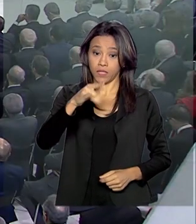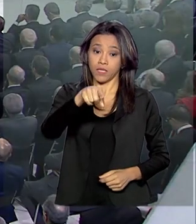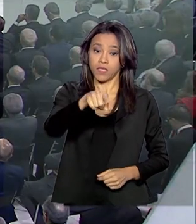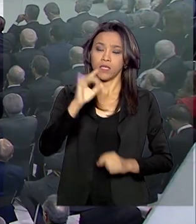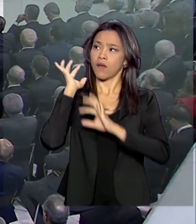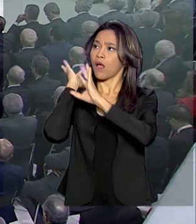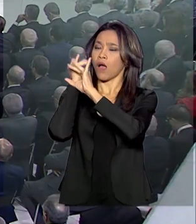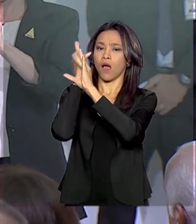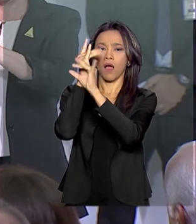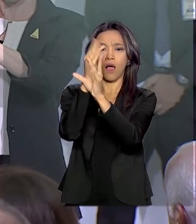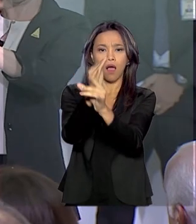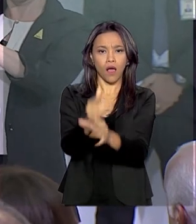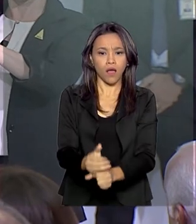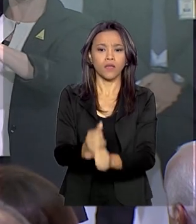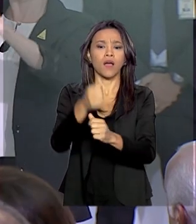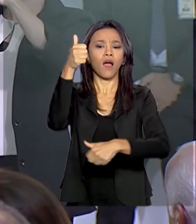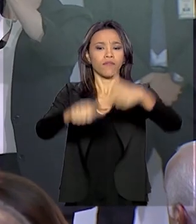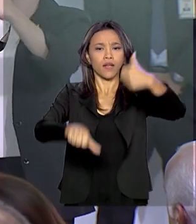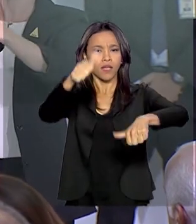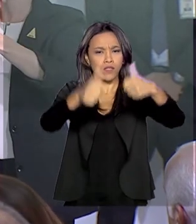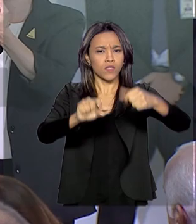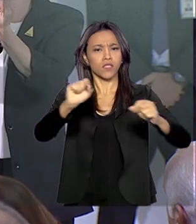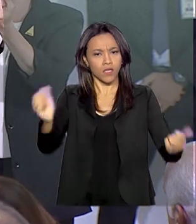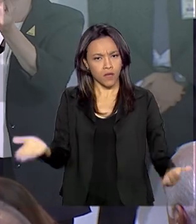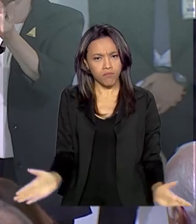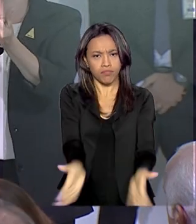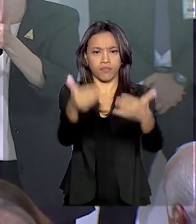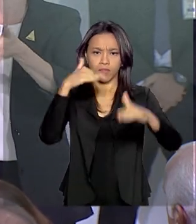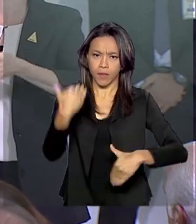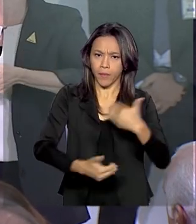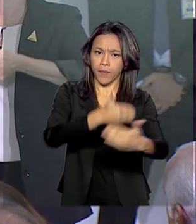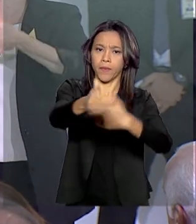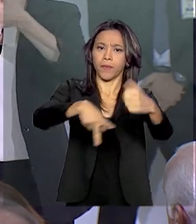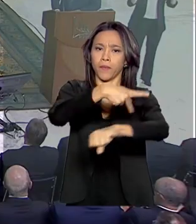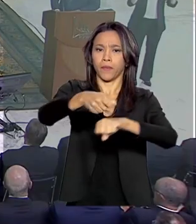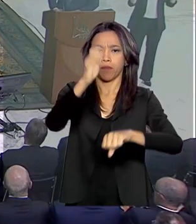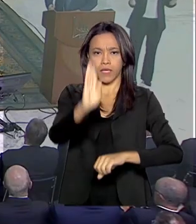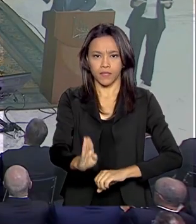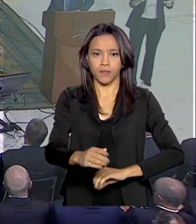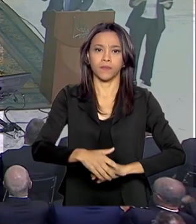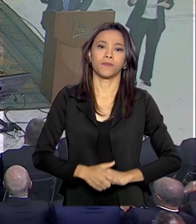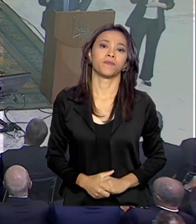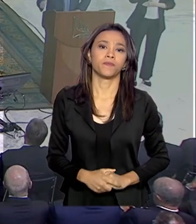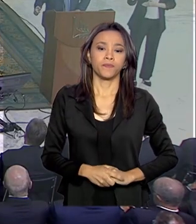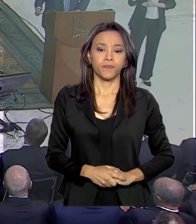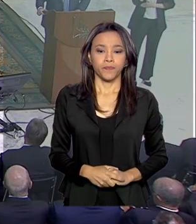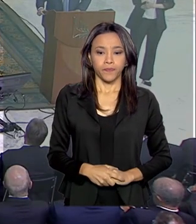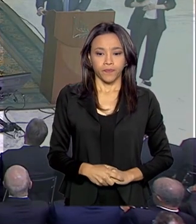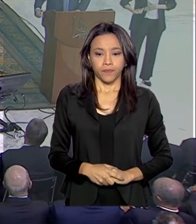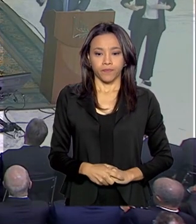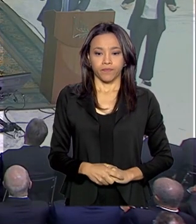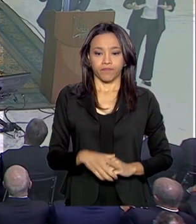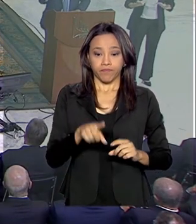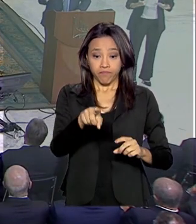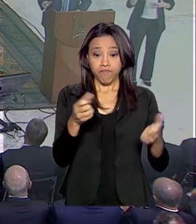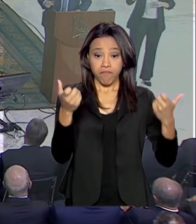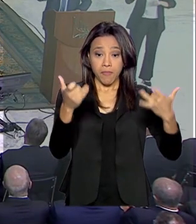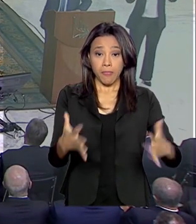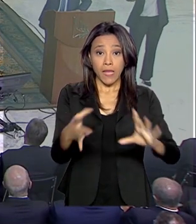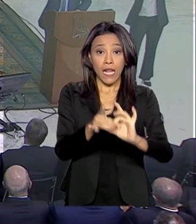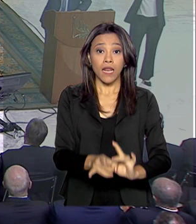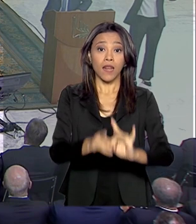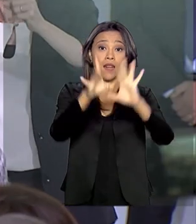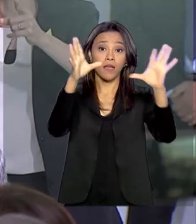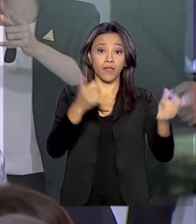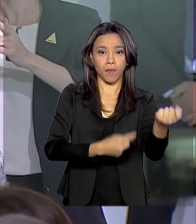balanço de algumas ações que contribuíram para a retomada do crescimento do Brasil. Está aí o revogaço, a lei da liberdade